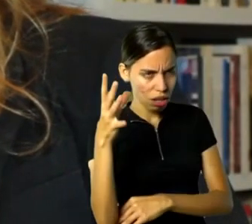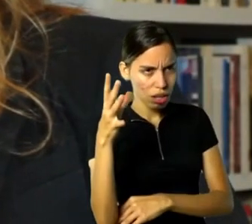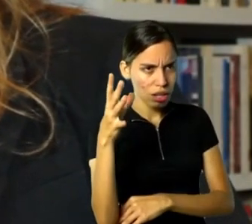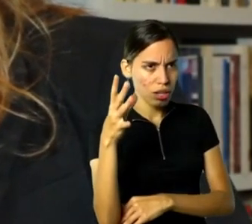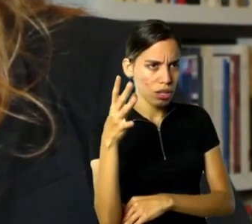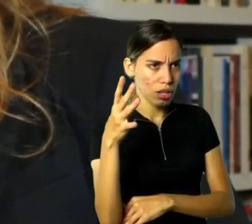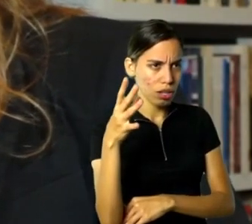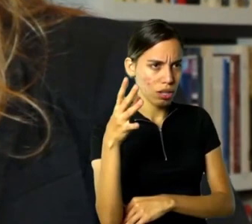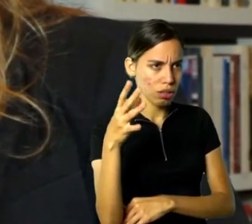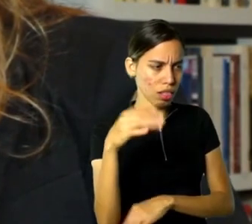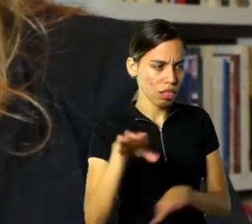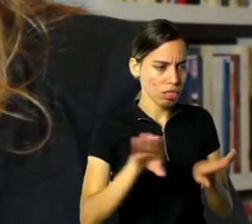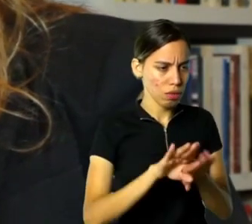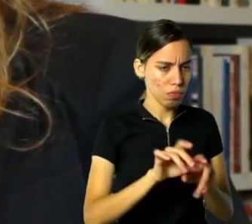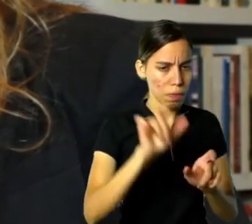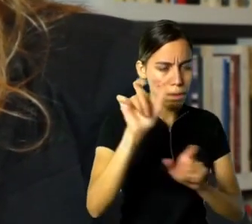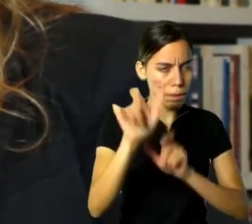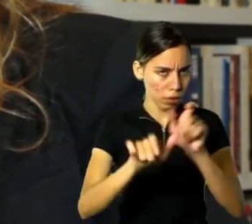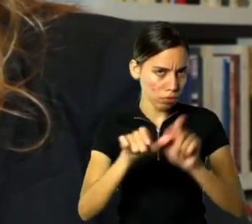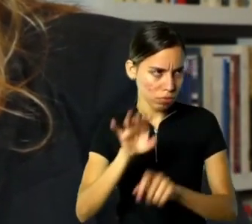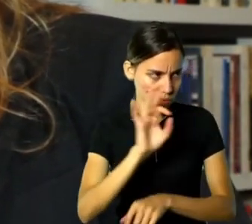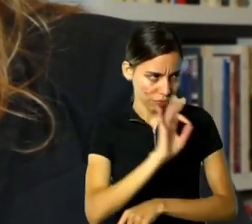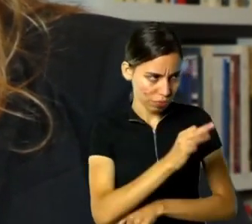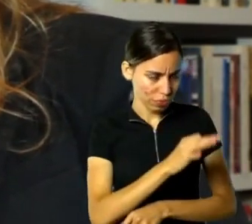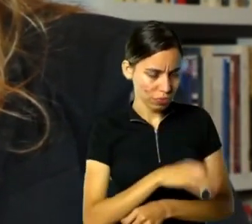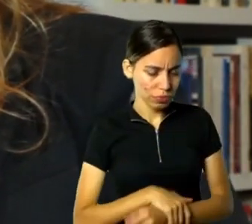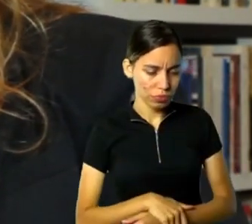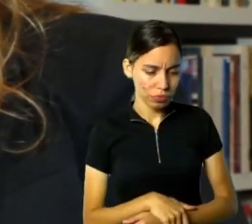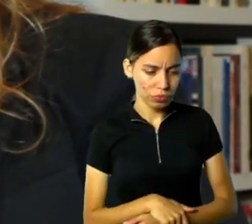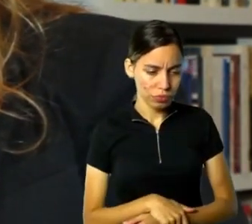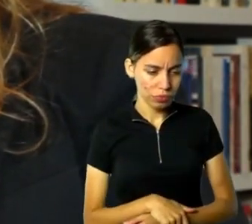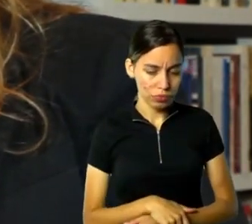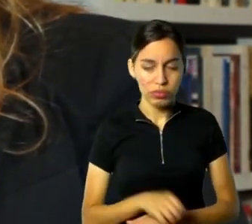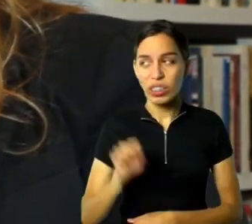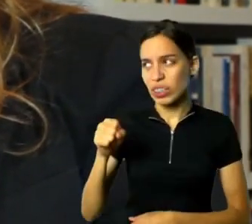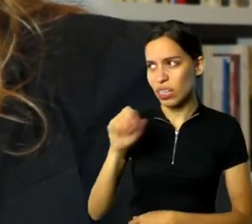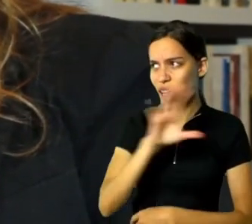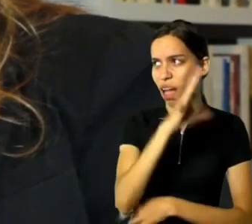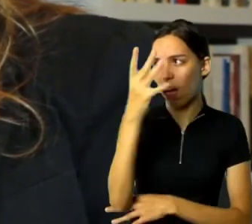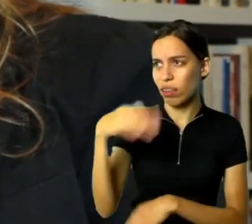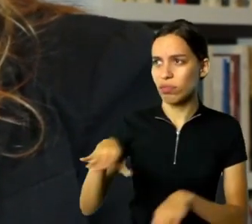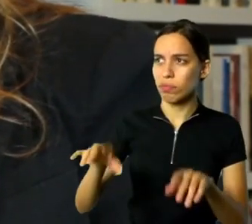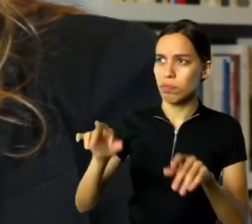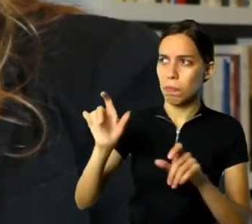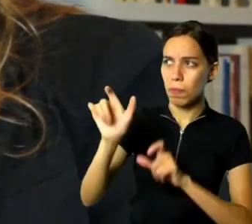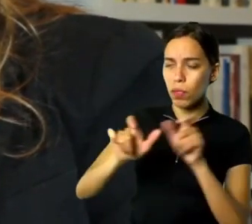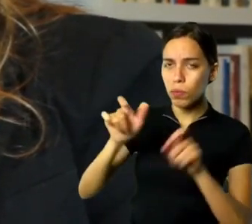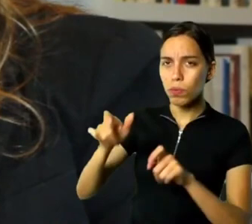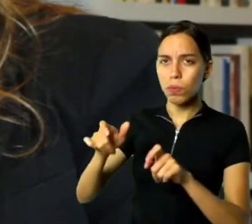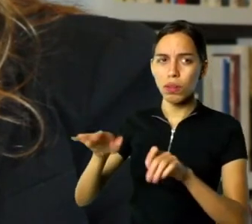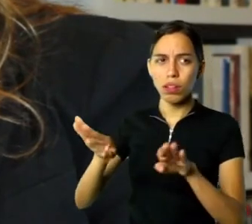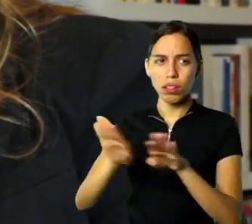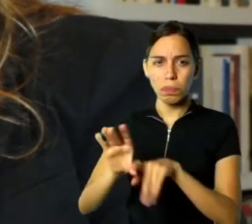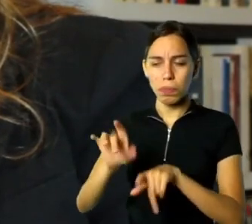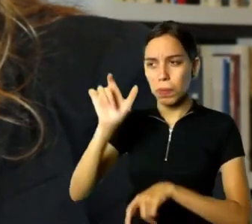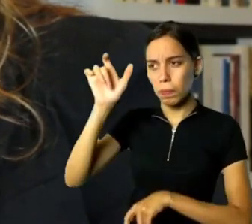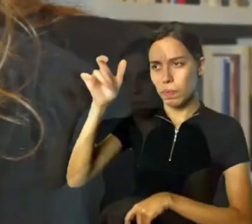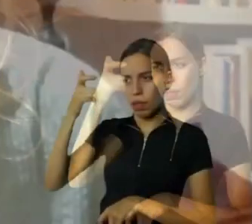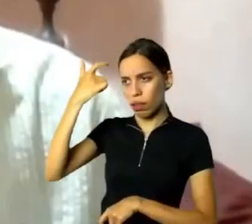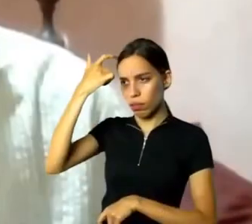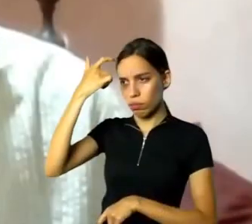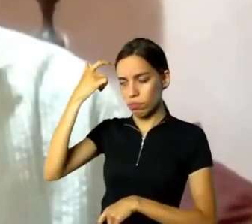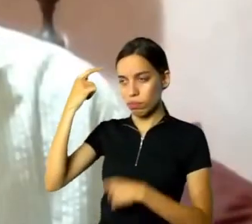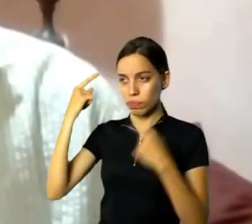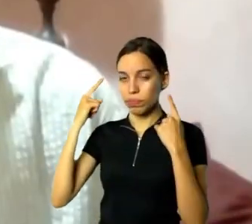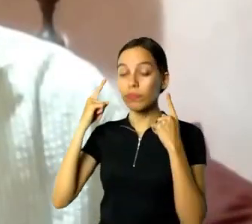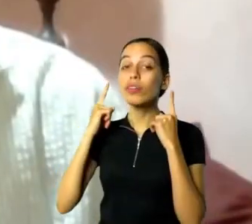E retratos também. É, paisagens, retratos, ele fazia as cabeças de Cristo, o São Sebastião, que ele